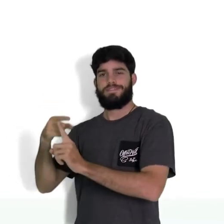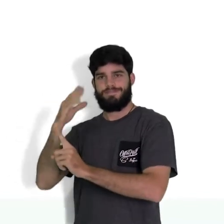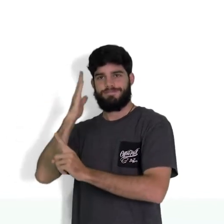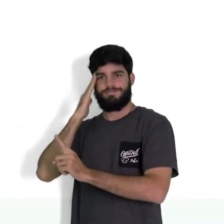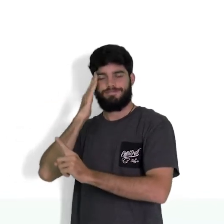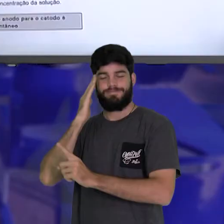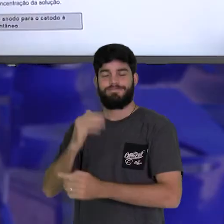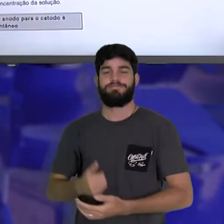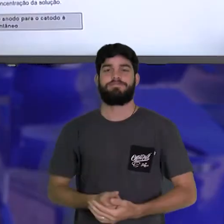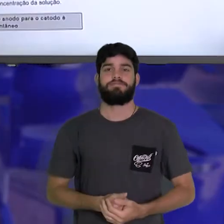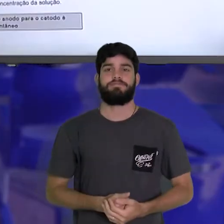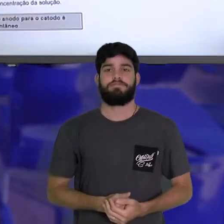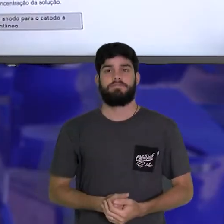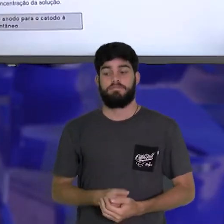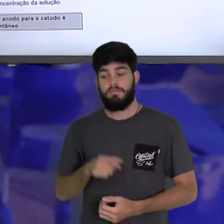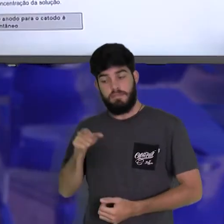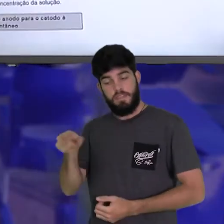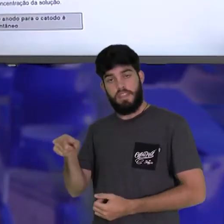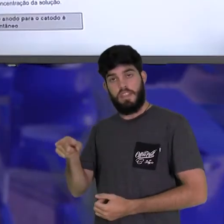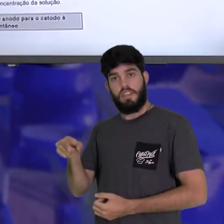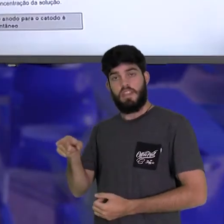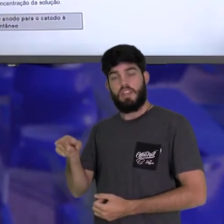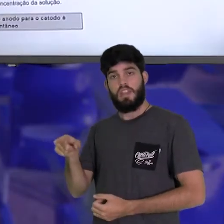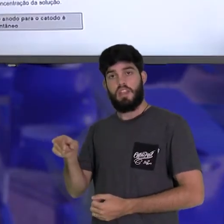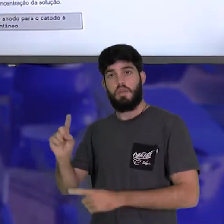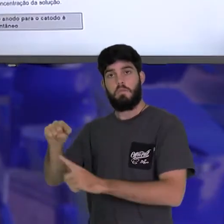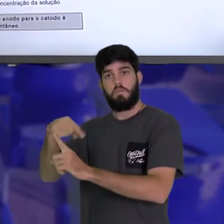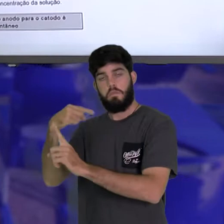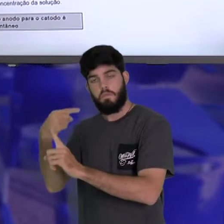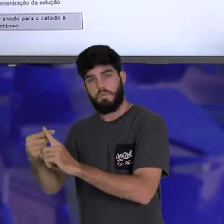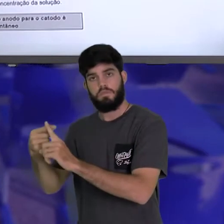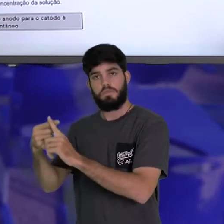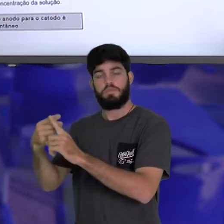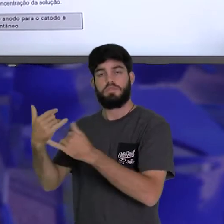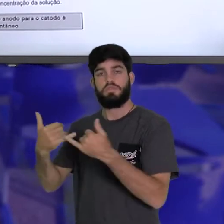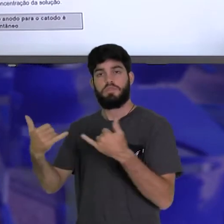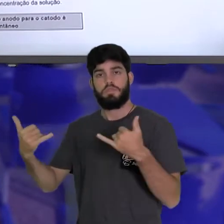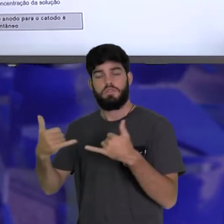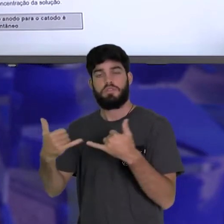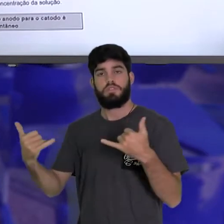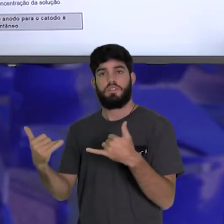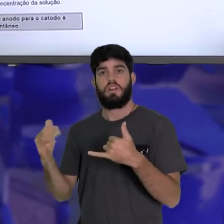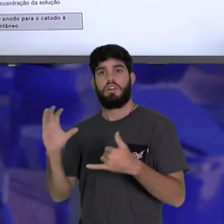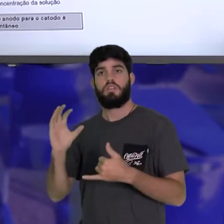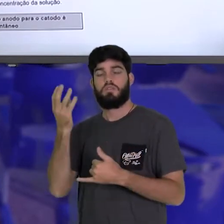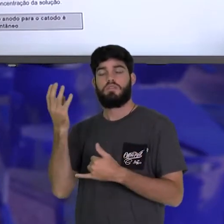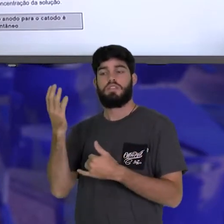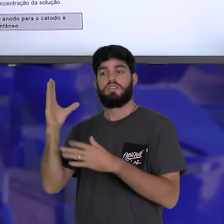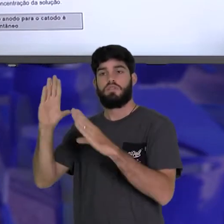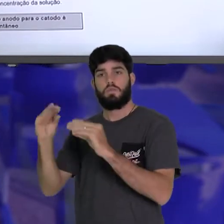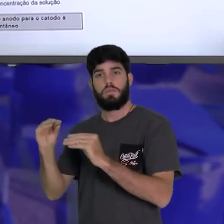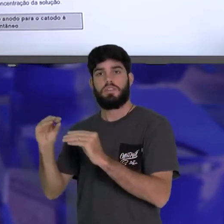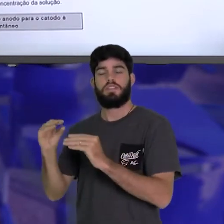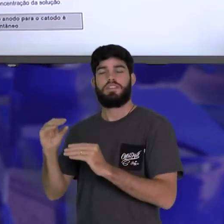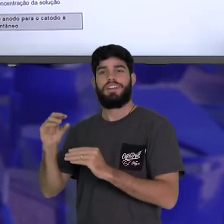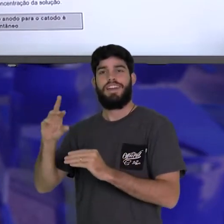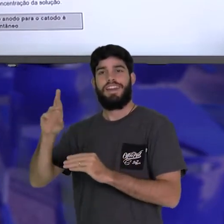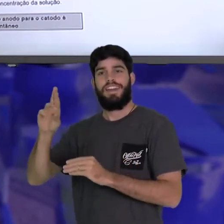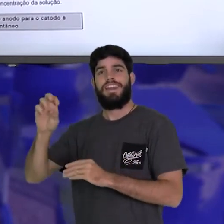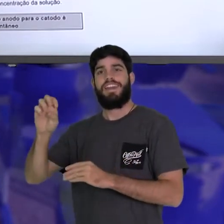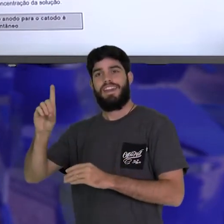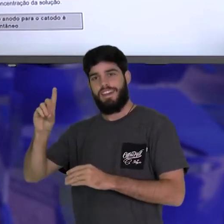Então, veja. Cátodo é o polo positivo da pilha onde ocorre a redução. Lembra,